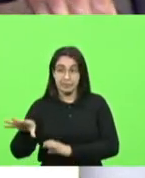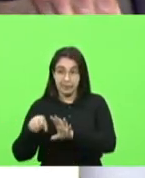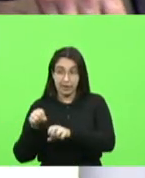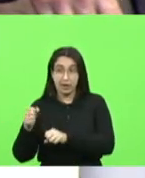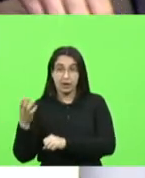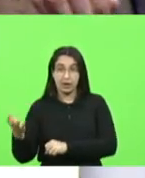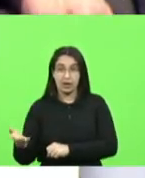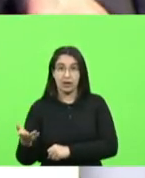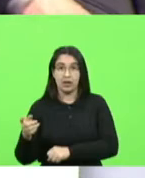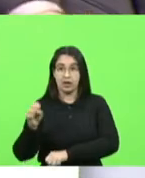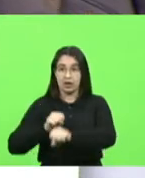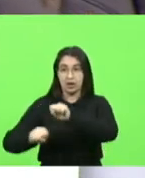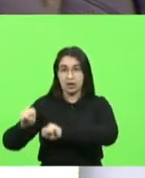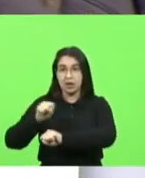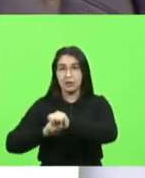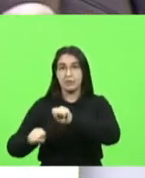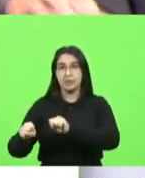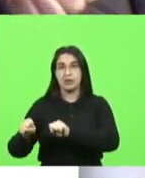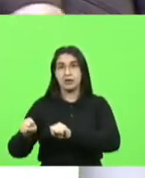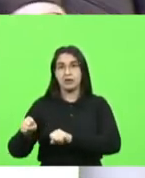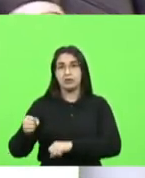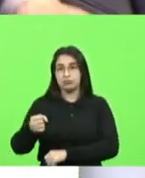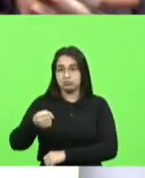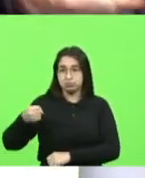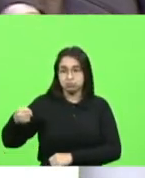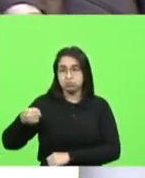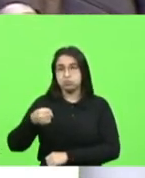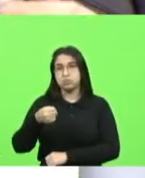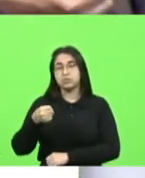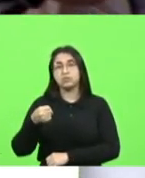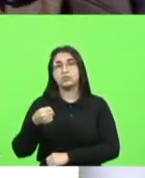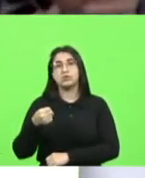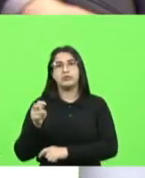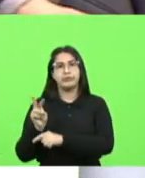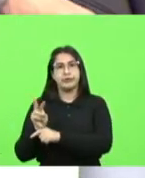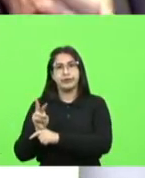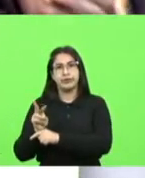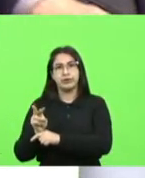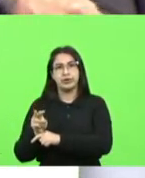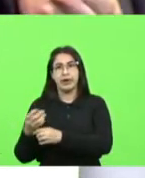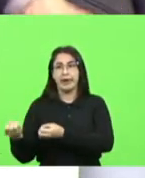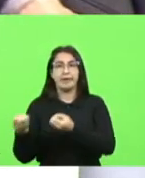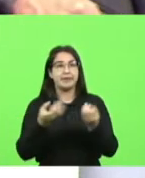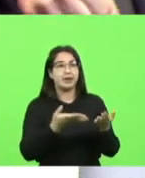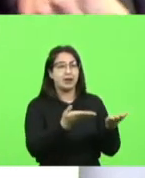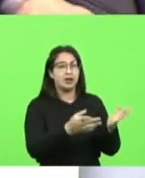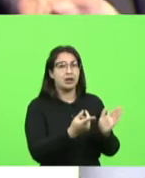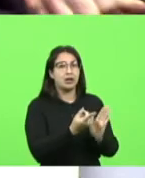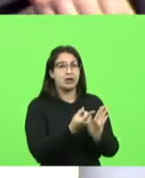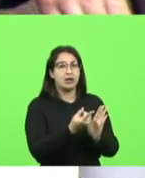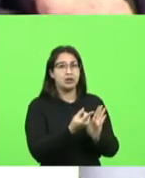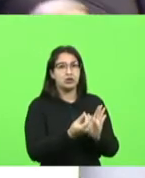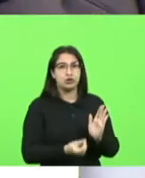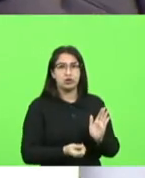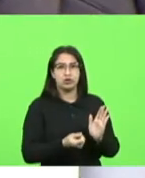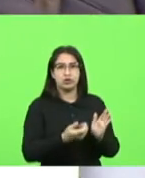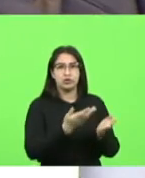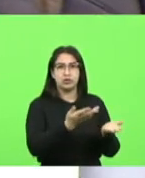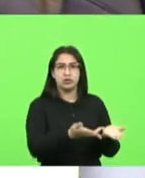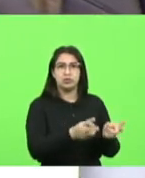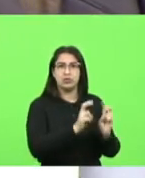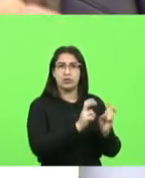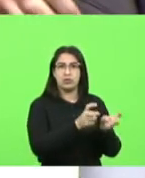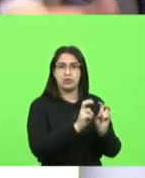do porteiro para dar dinheiro para grandes empresas de viação eu realmente eu não consigo entender qual é essa lógica